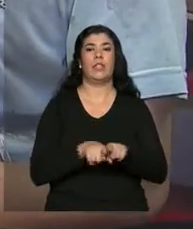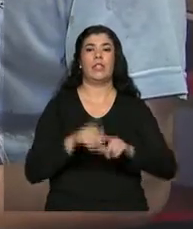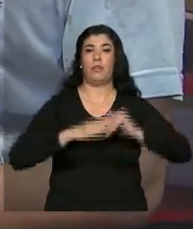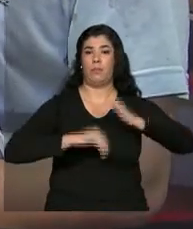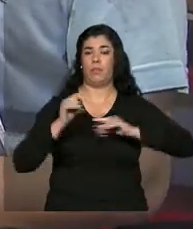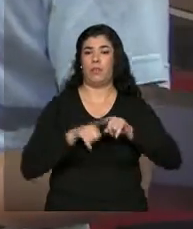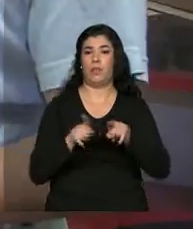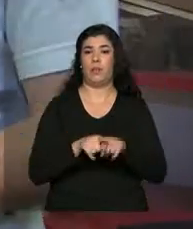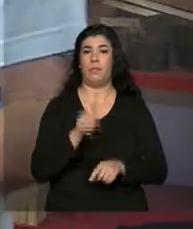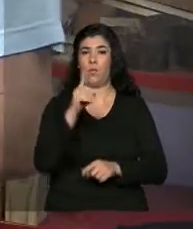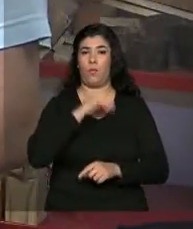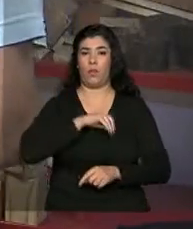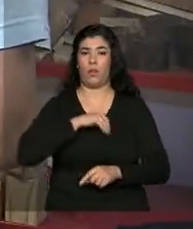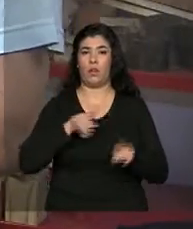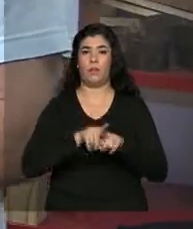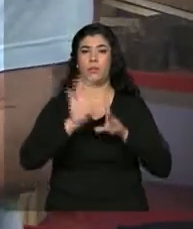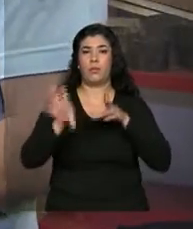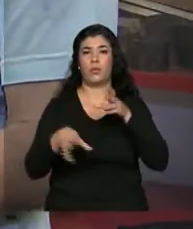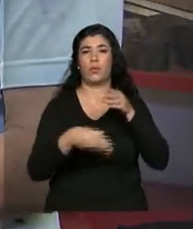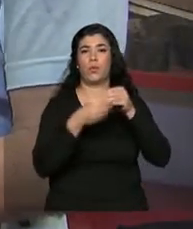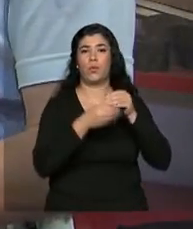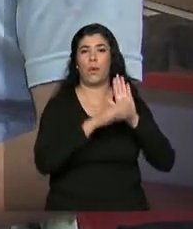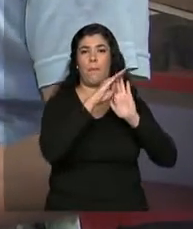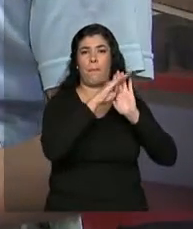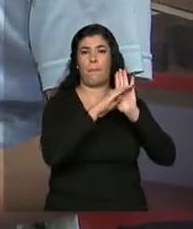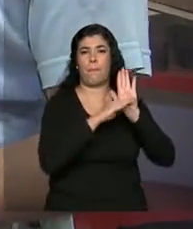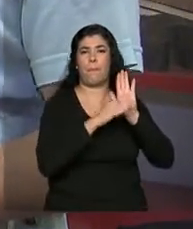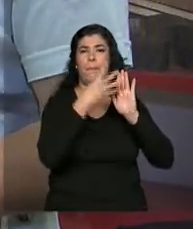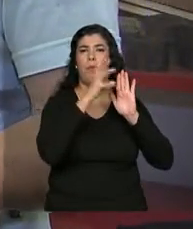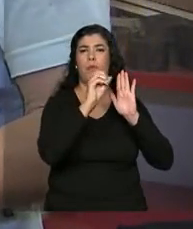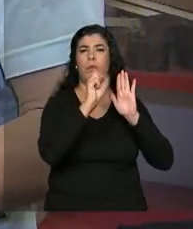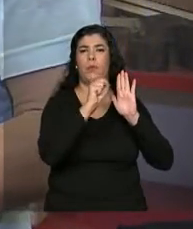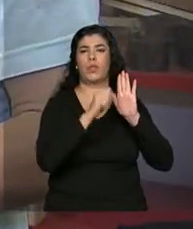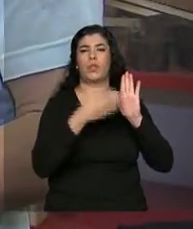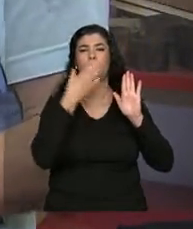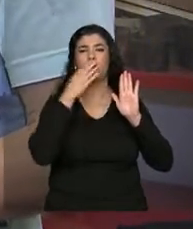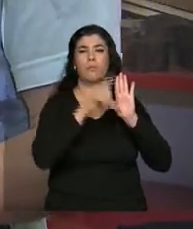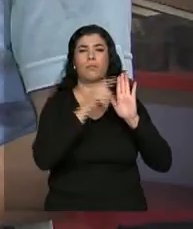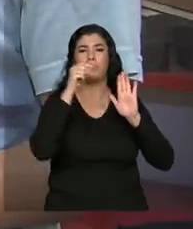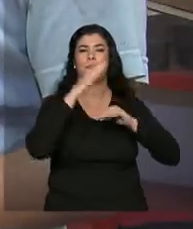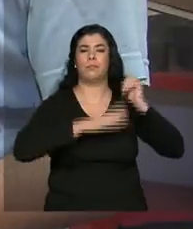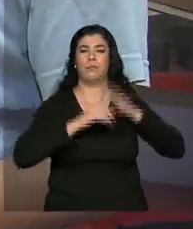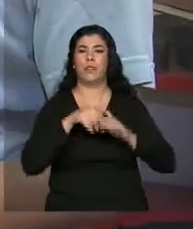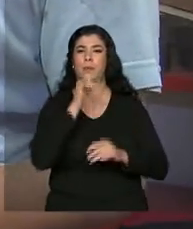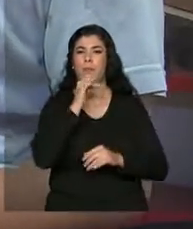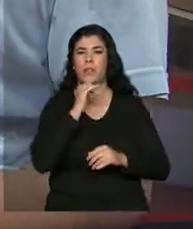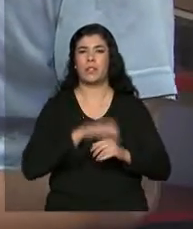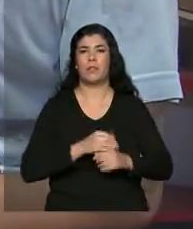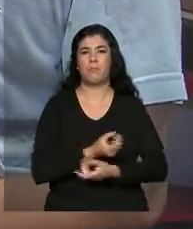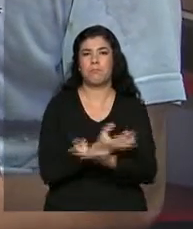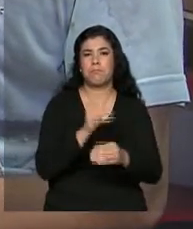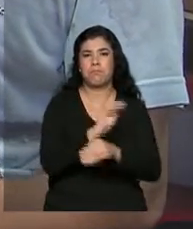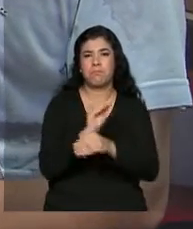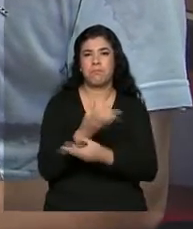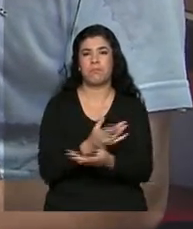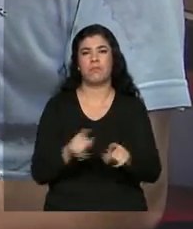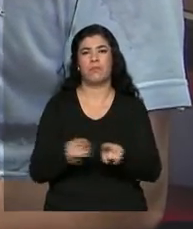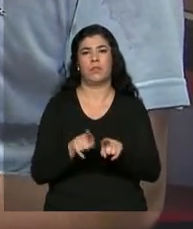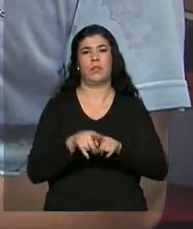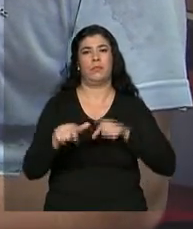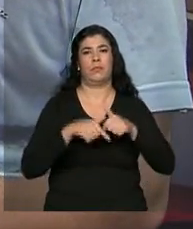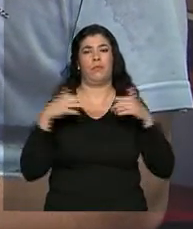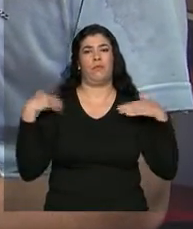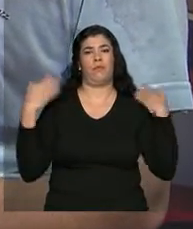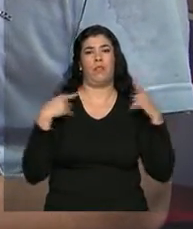é preciso estar incluído em uma das 480 atividades do MEI, como por exemplo, jardineiro, agente de viagens e